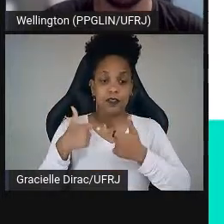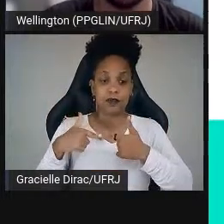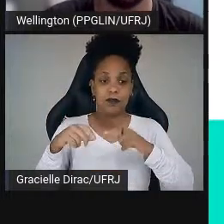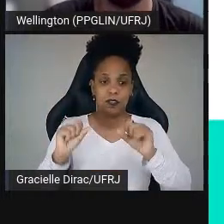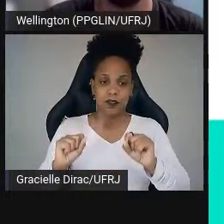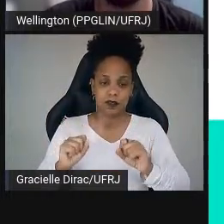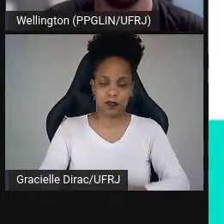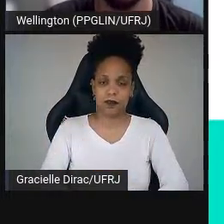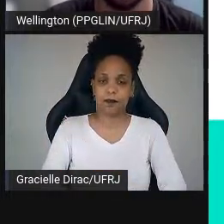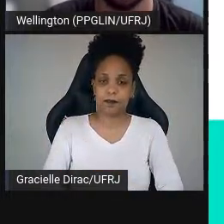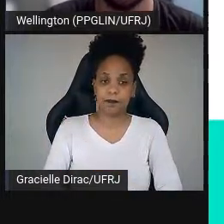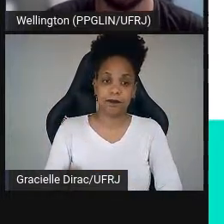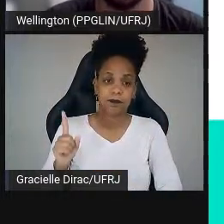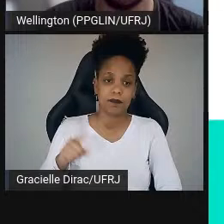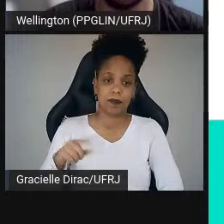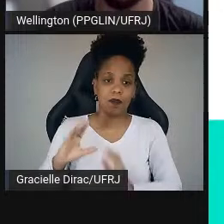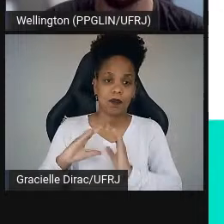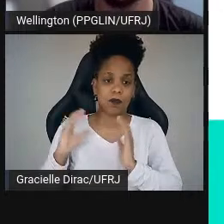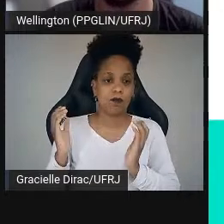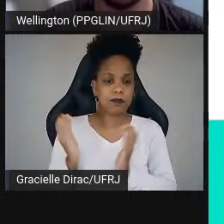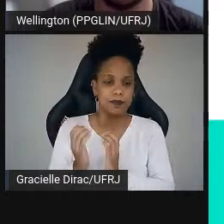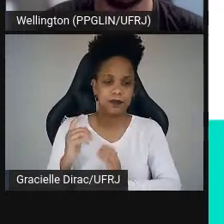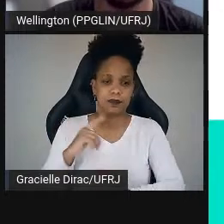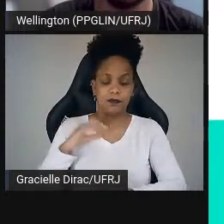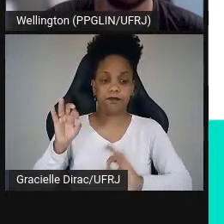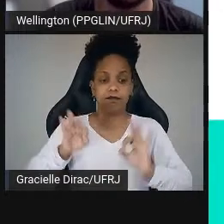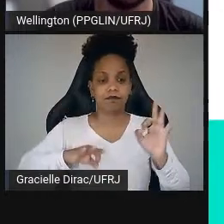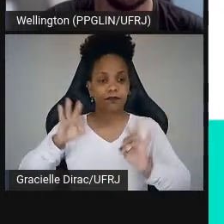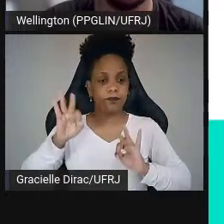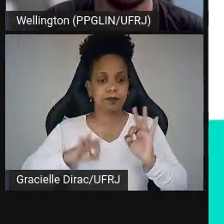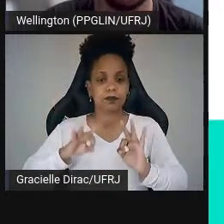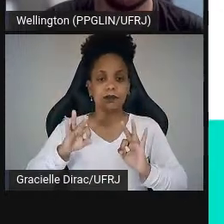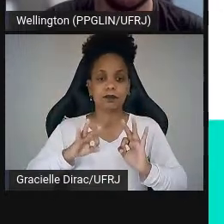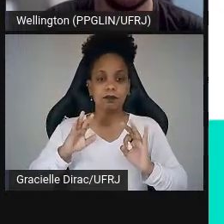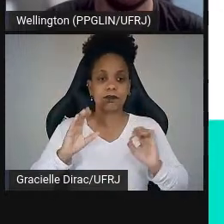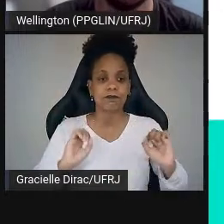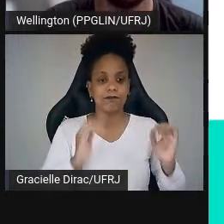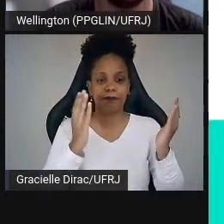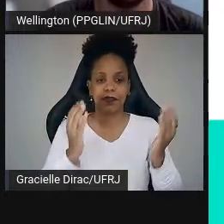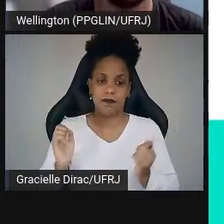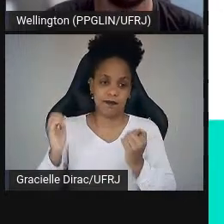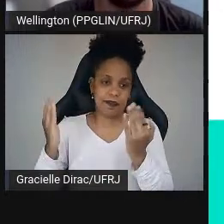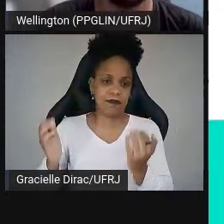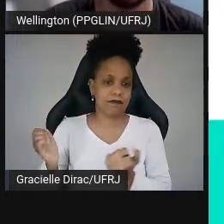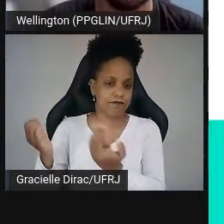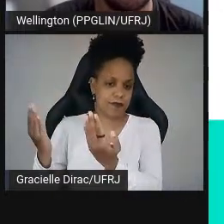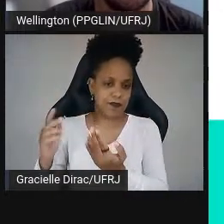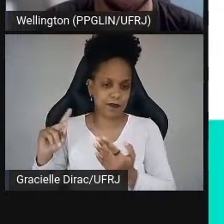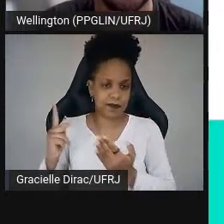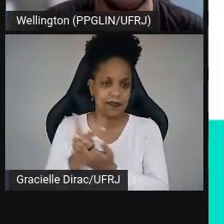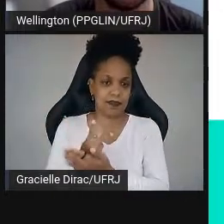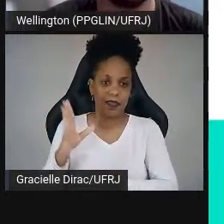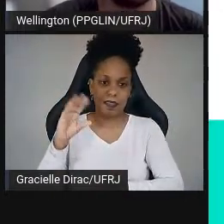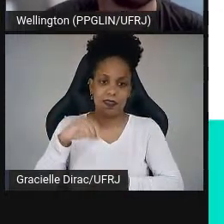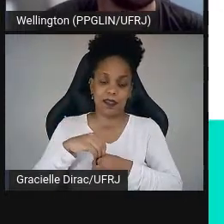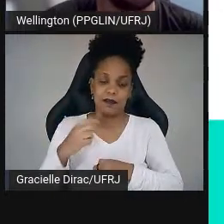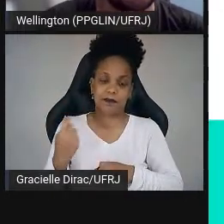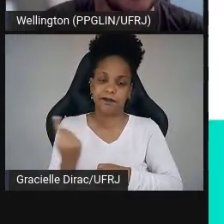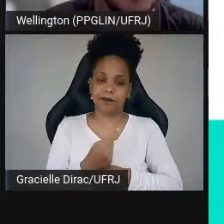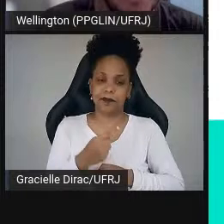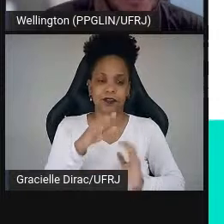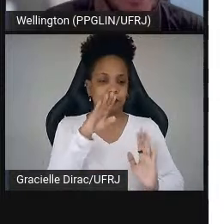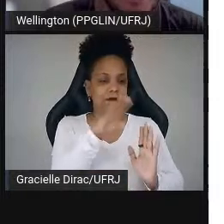que é a comissão que tem organizado esses eventos que têm acontecido dentro do nosso programa.